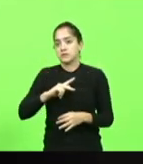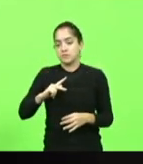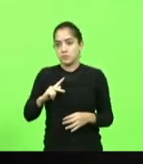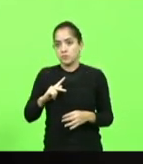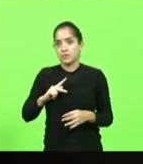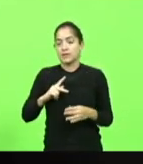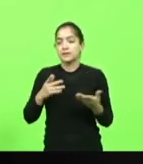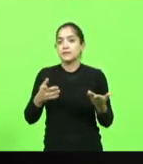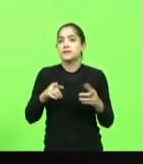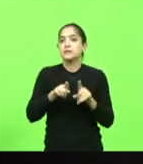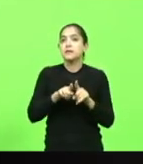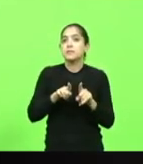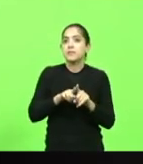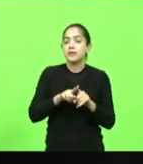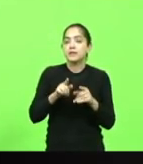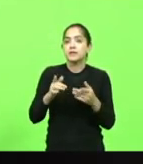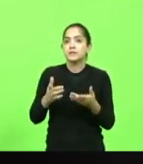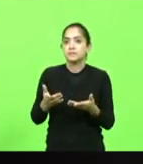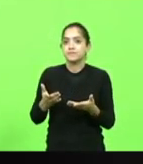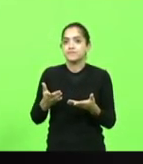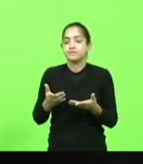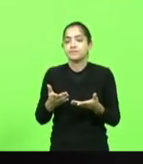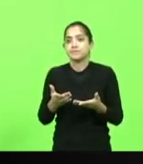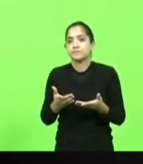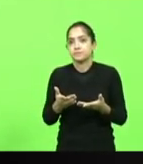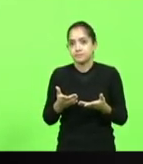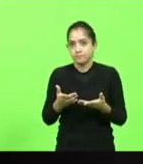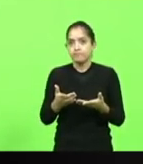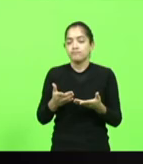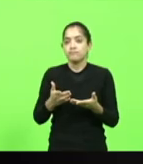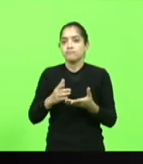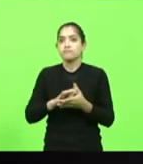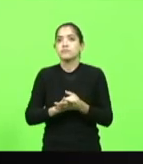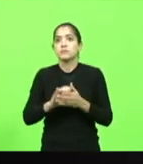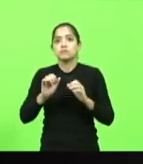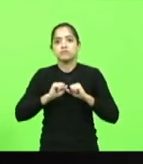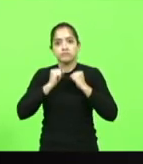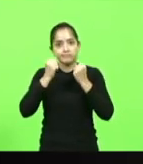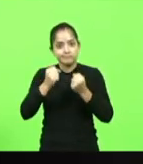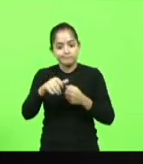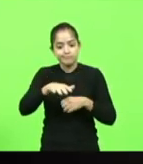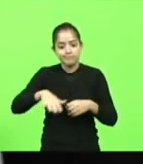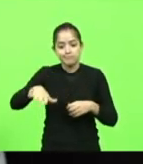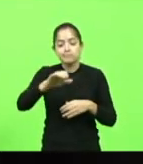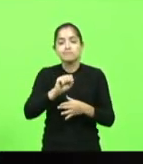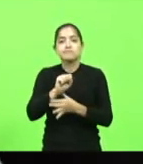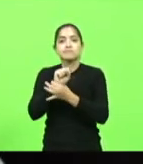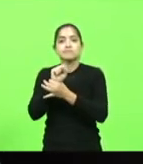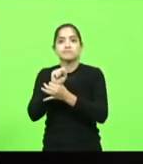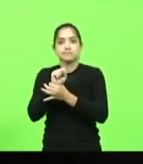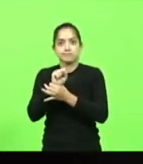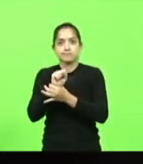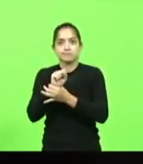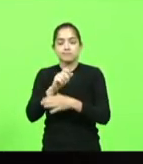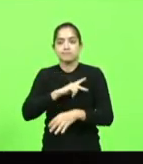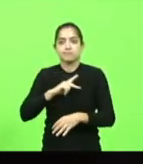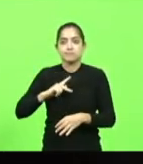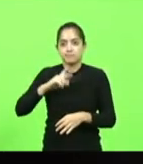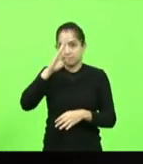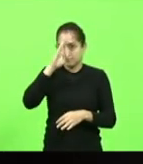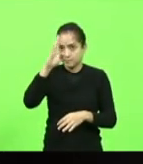falar também para os nossos grandes guerreiros da segurança pública, principalmente da polícia militar,